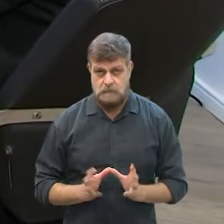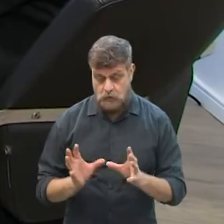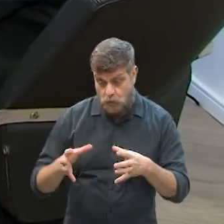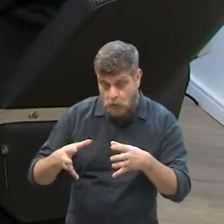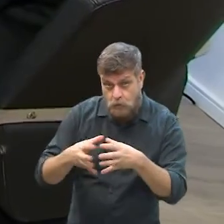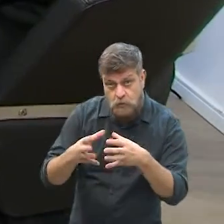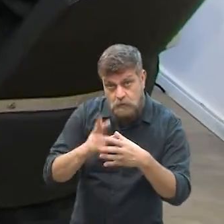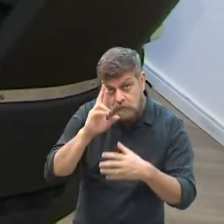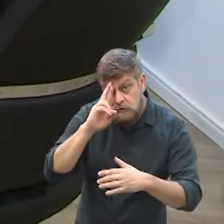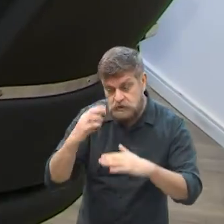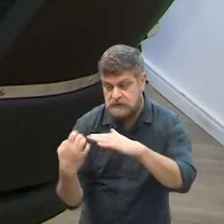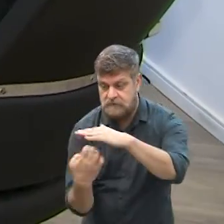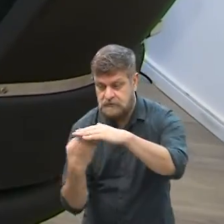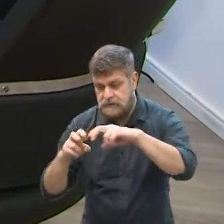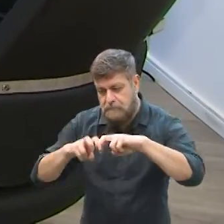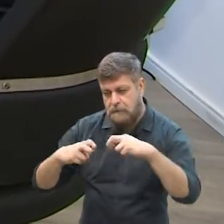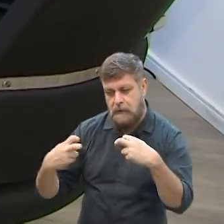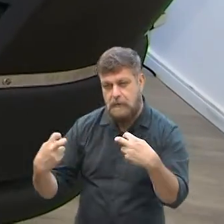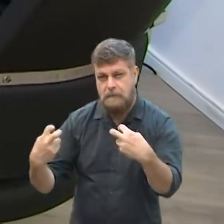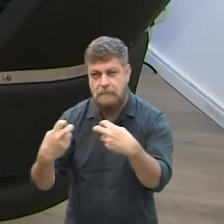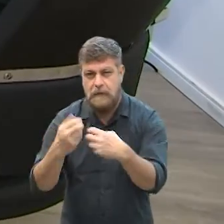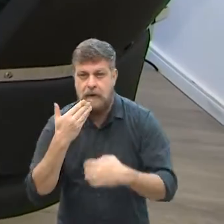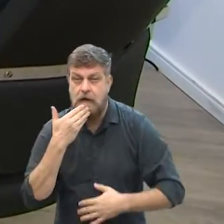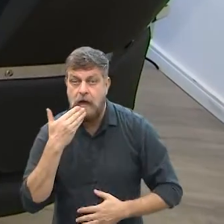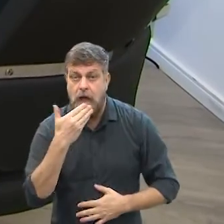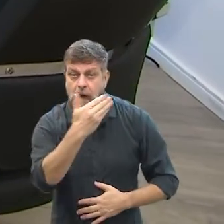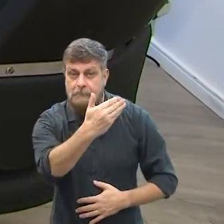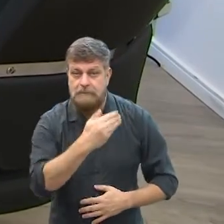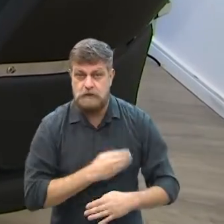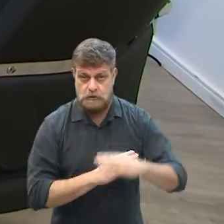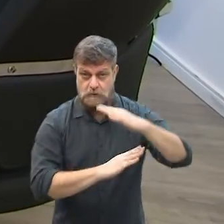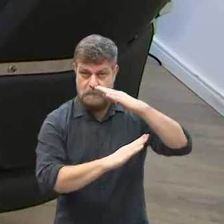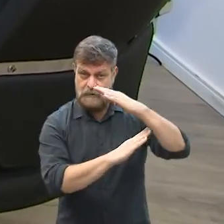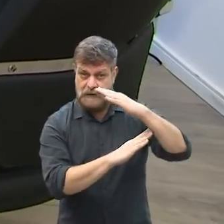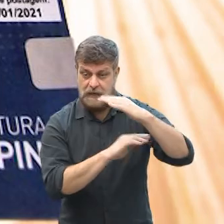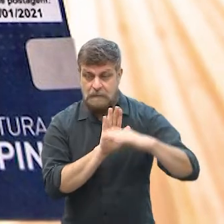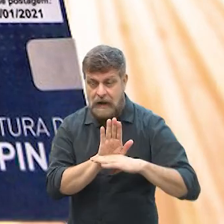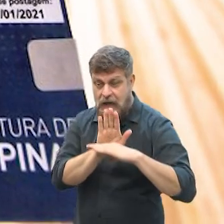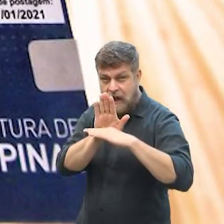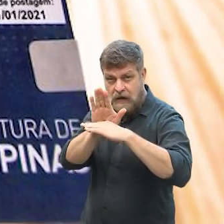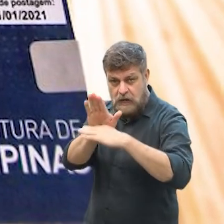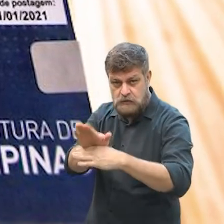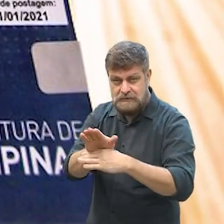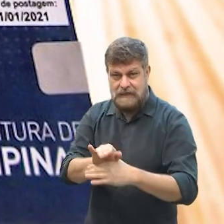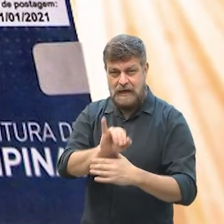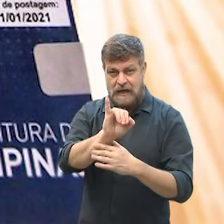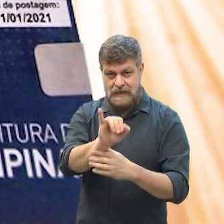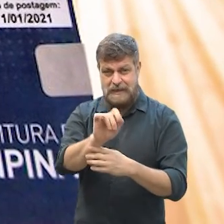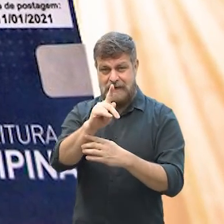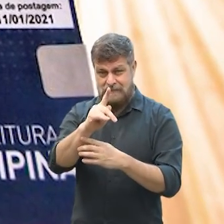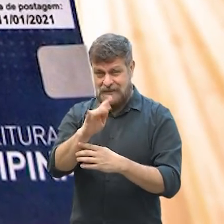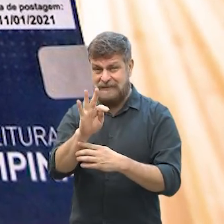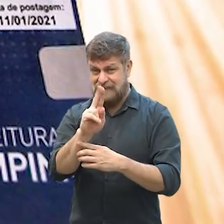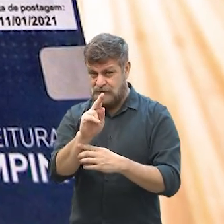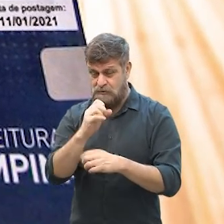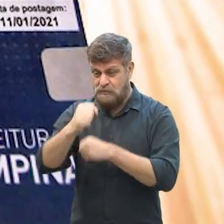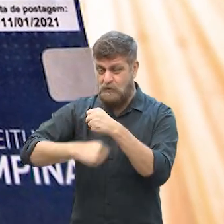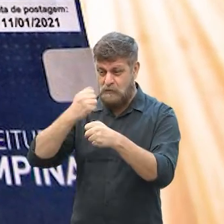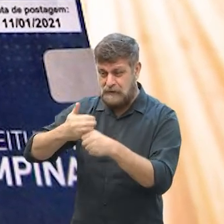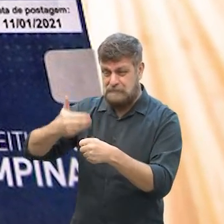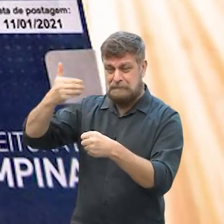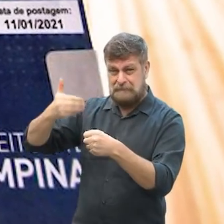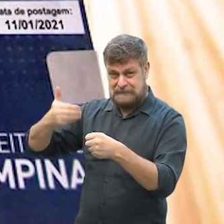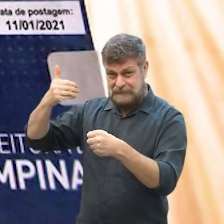O Grupo de Empresários solicitou uma ajuda ao Legislativo para negociar o IPTU de 2020 e